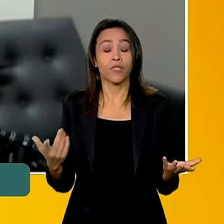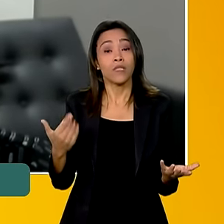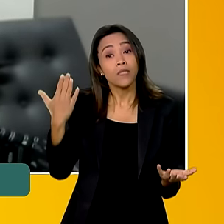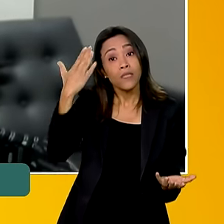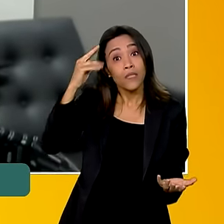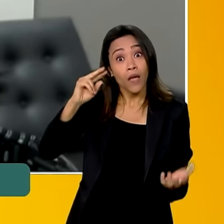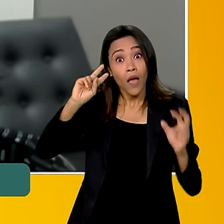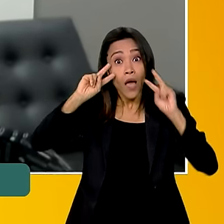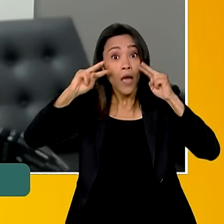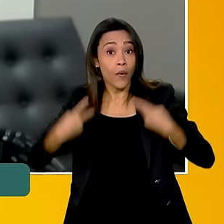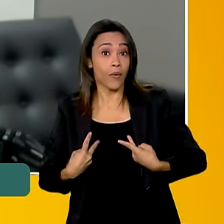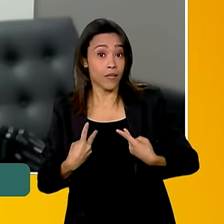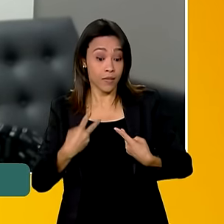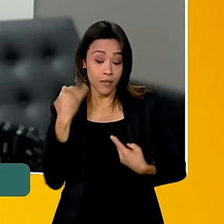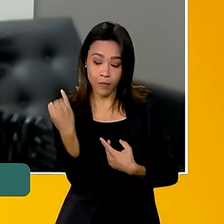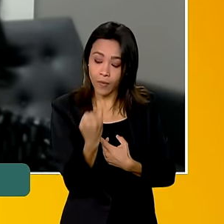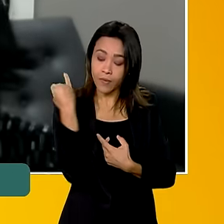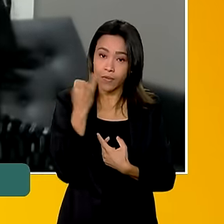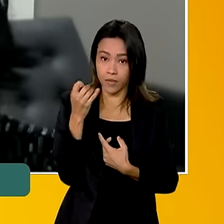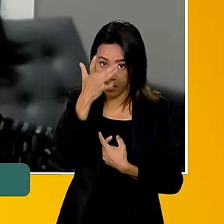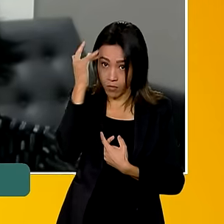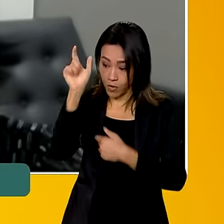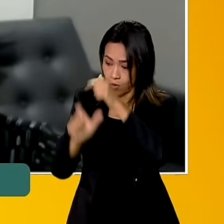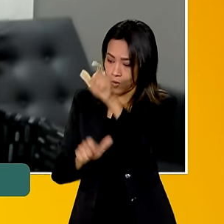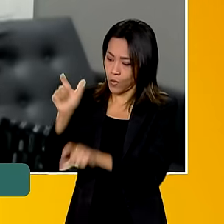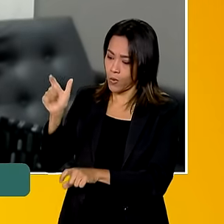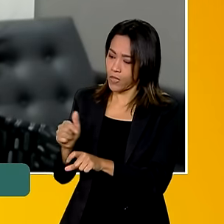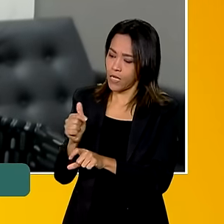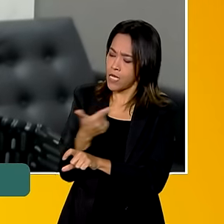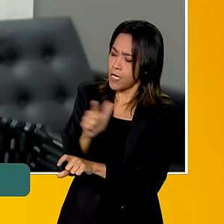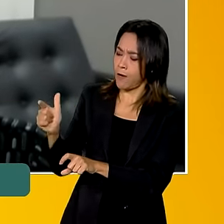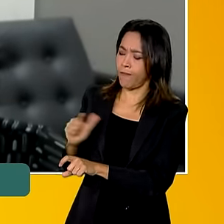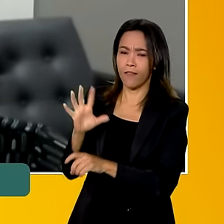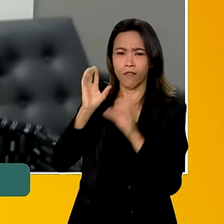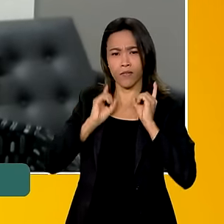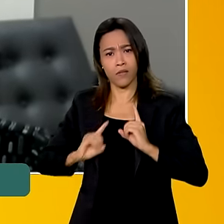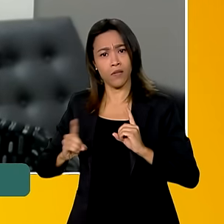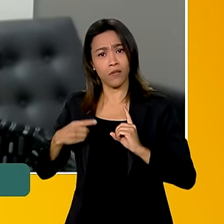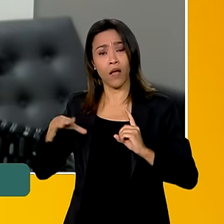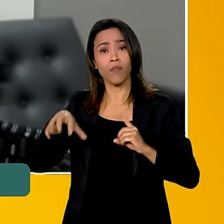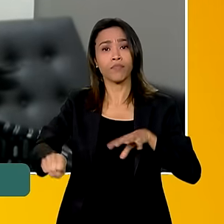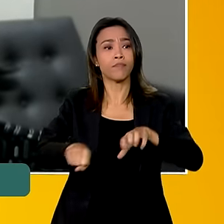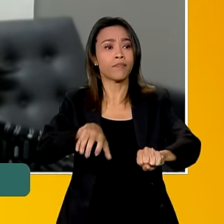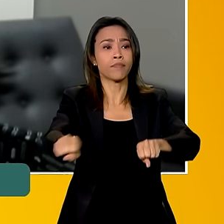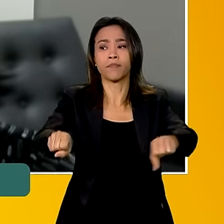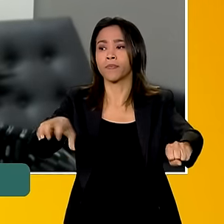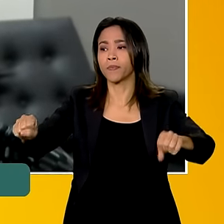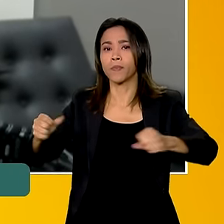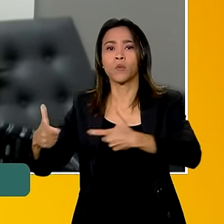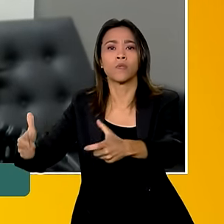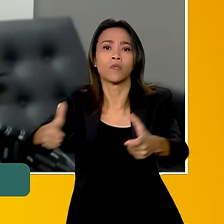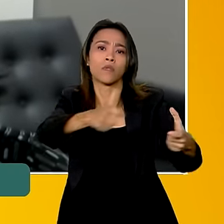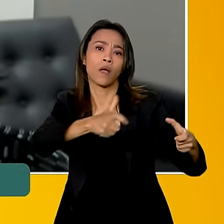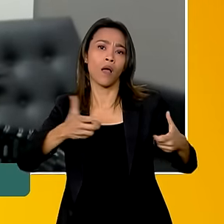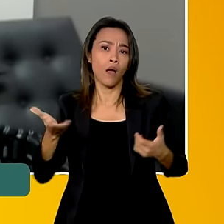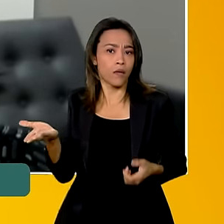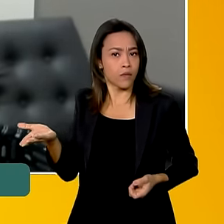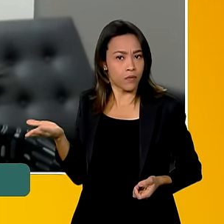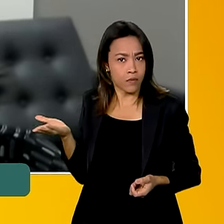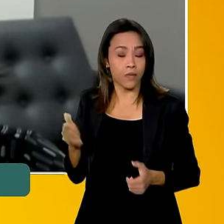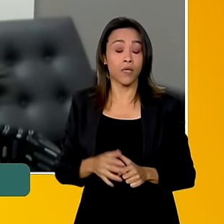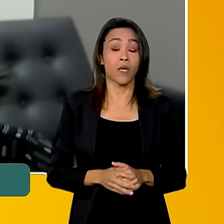importância de as pessoas com deficiência, as pessoas sem deficiência, estarem, ocuparem os mesmos espaços. Atualmente,